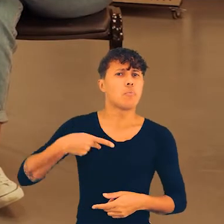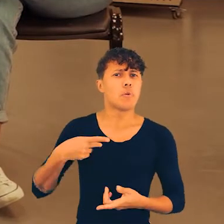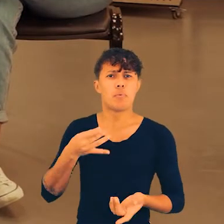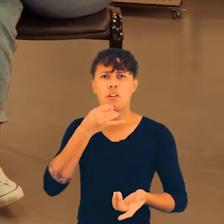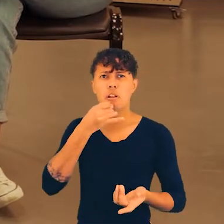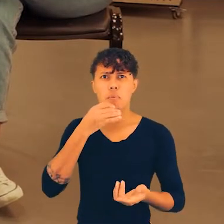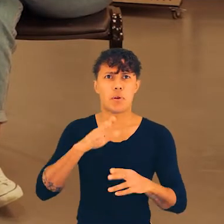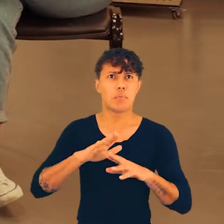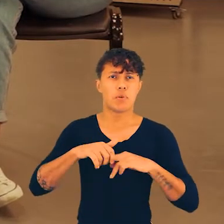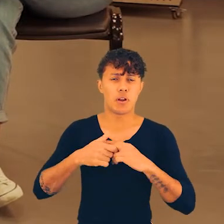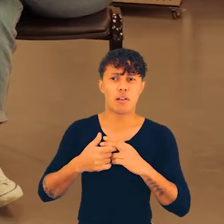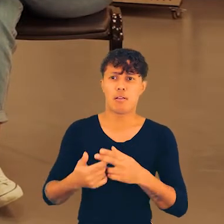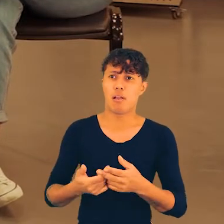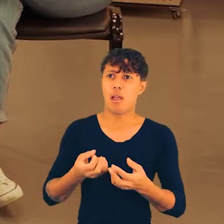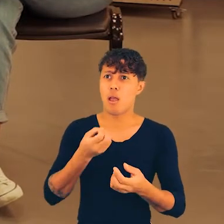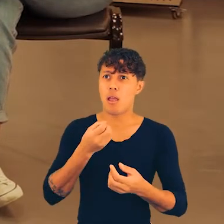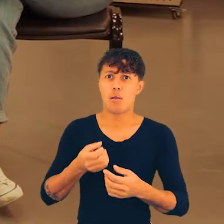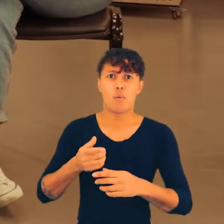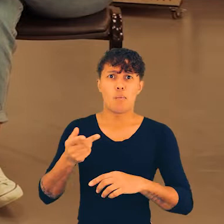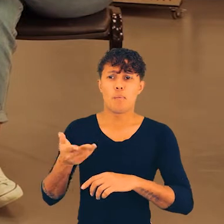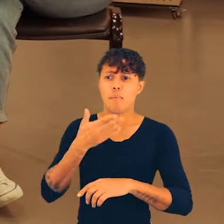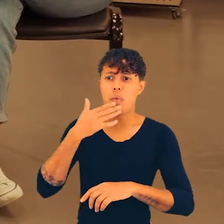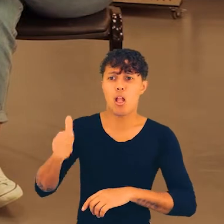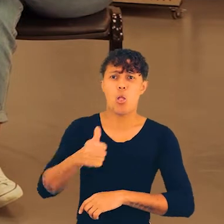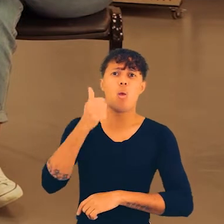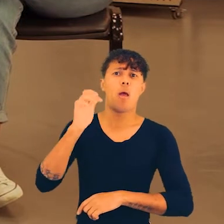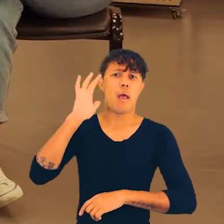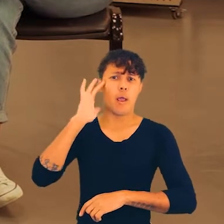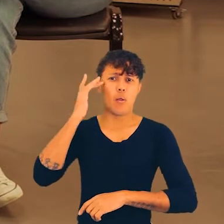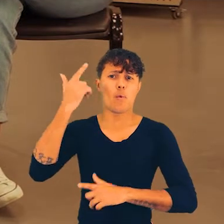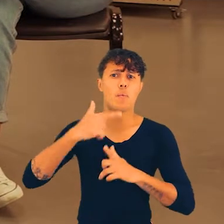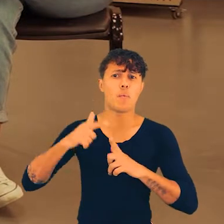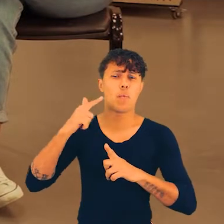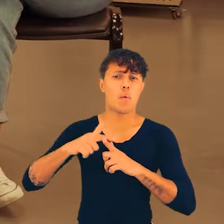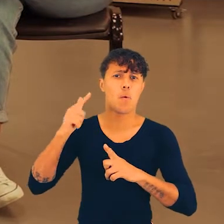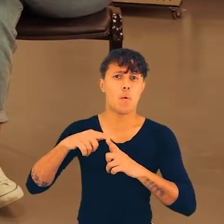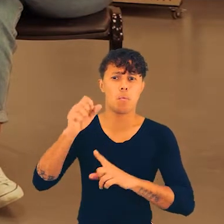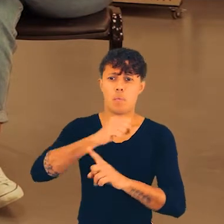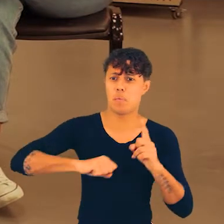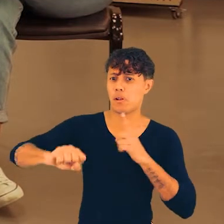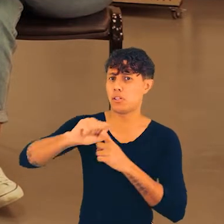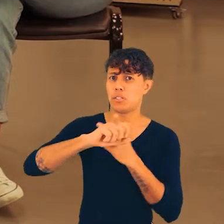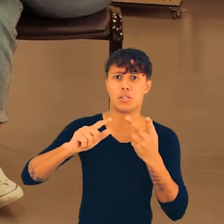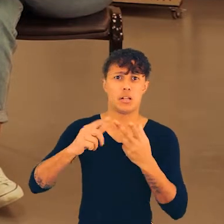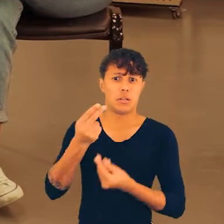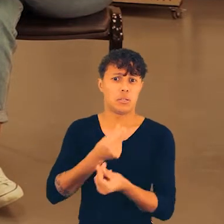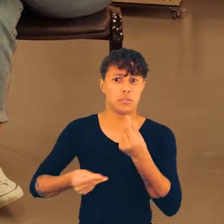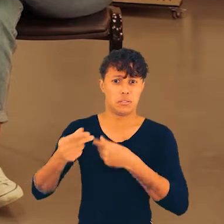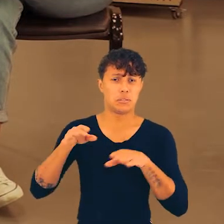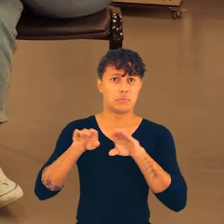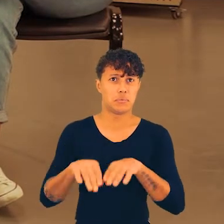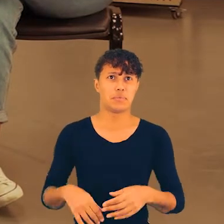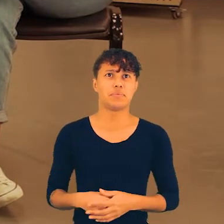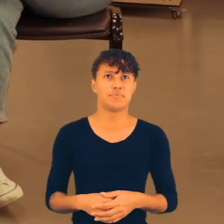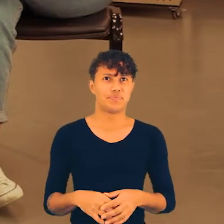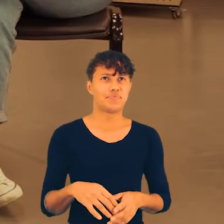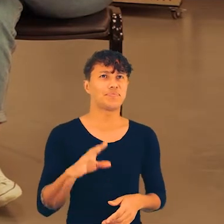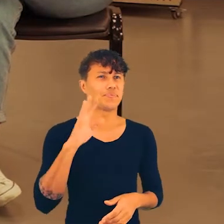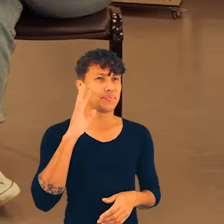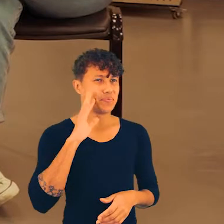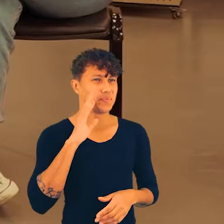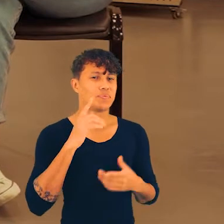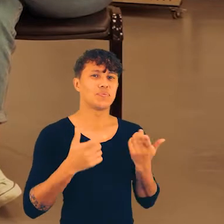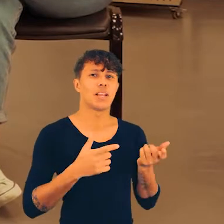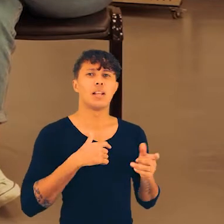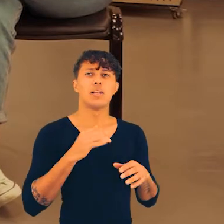em busca de mais avanços para as nossas vidas, em busca de resolver demandas que são sociais ou econômicas, né?